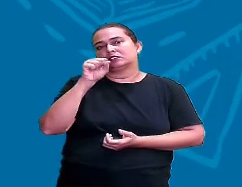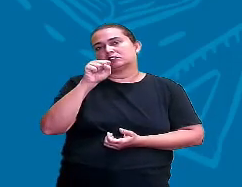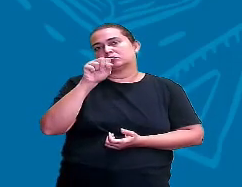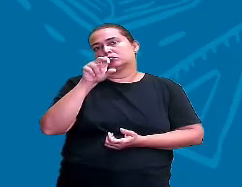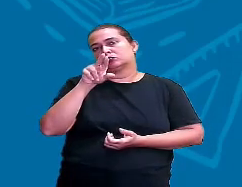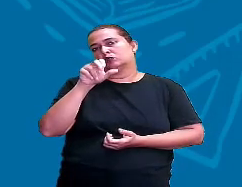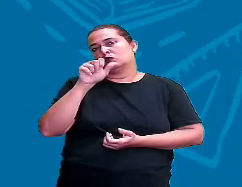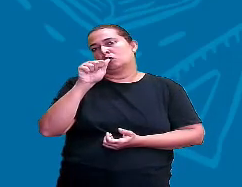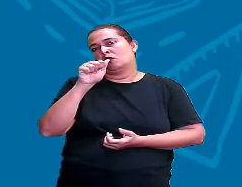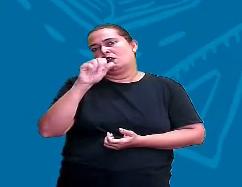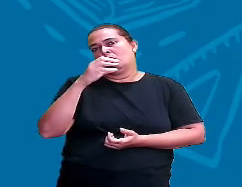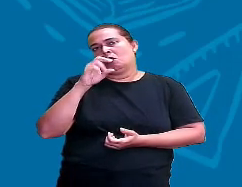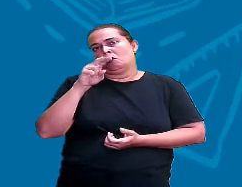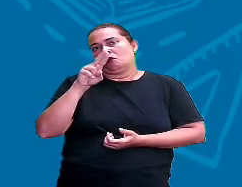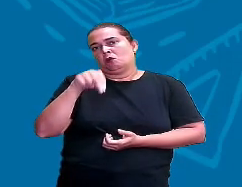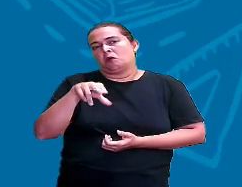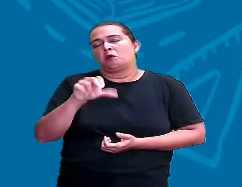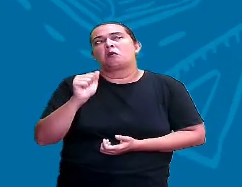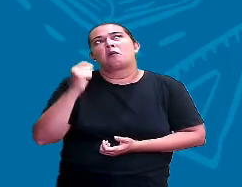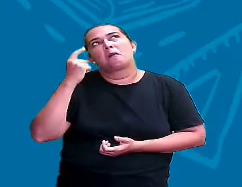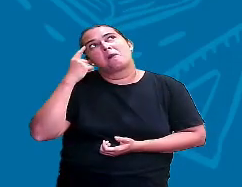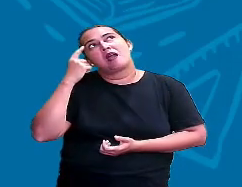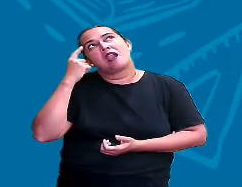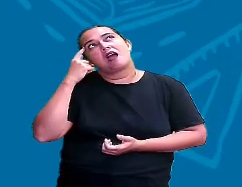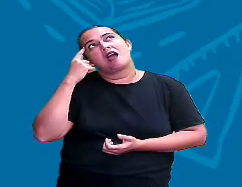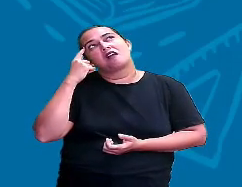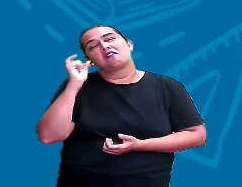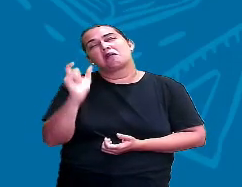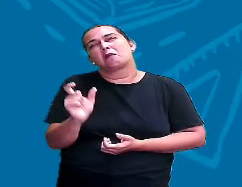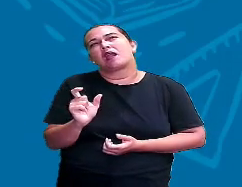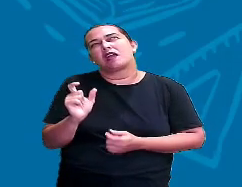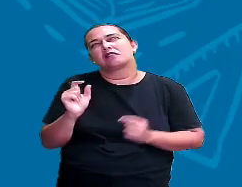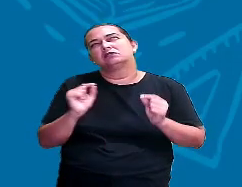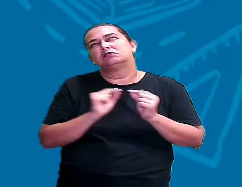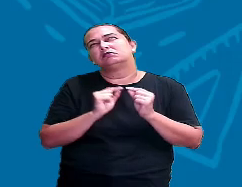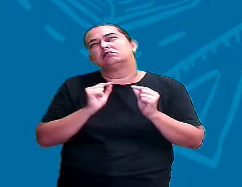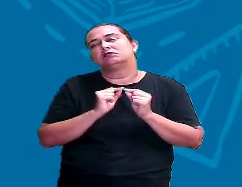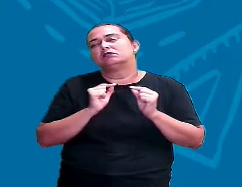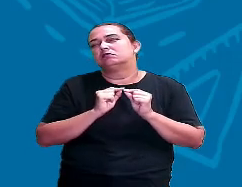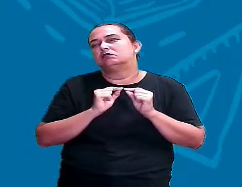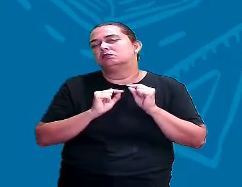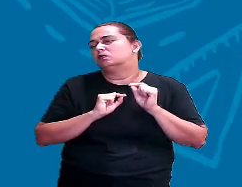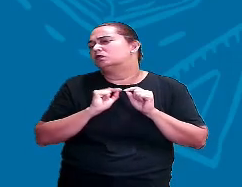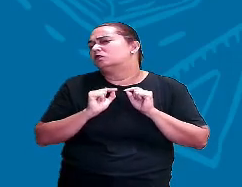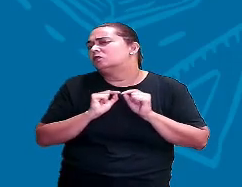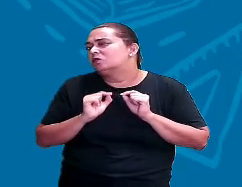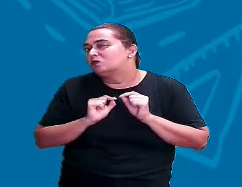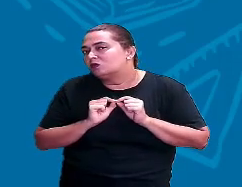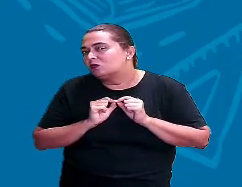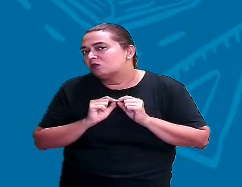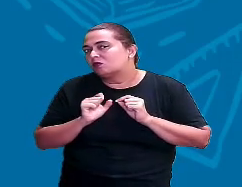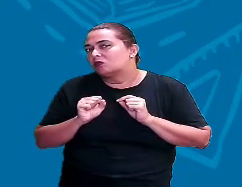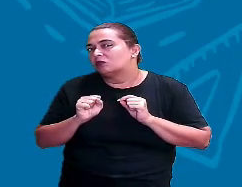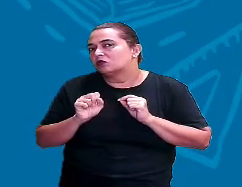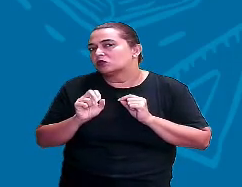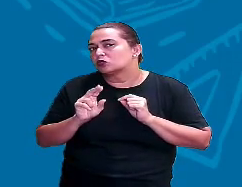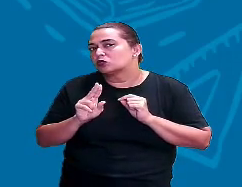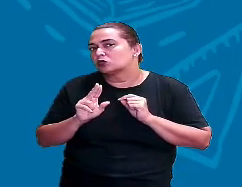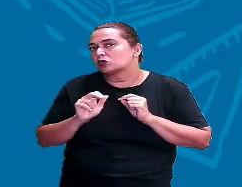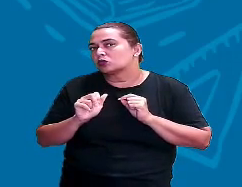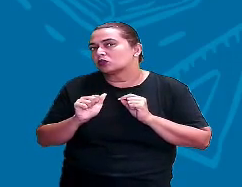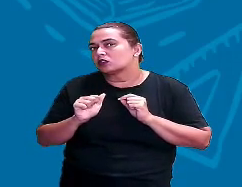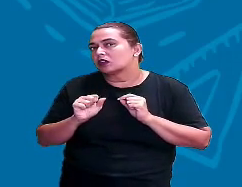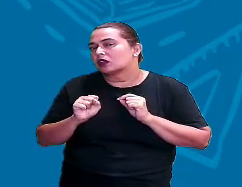Suassuna. Pensa aí direitinho, uma palavra que rima com Suassuna. Suassuna,